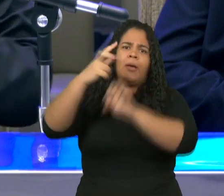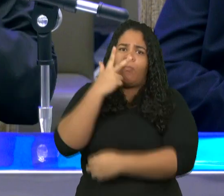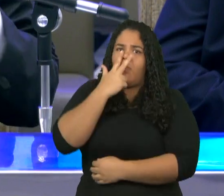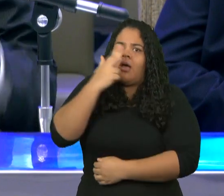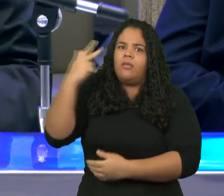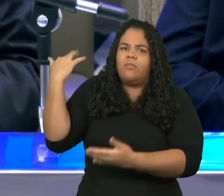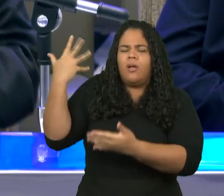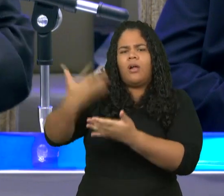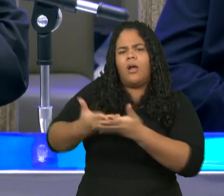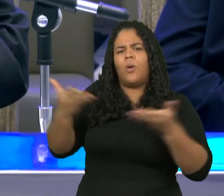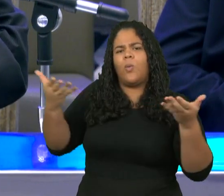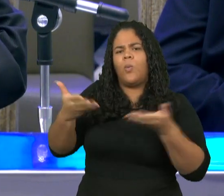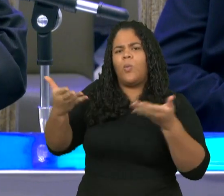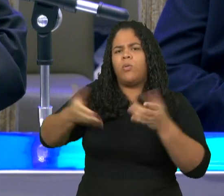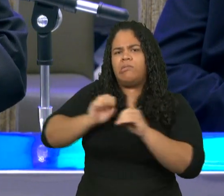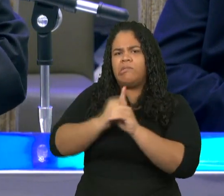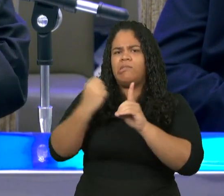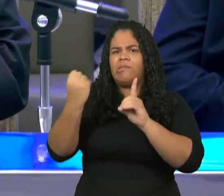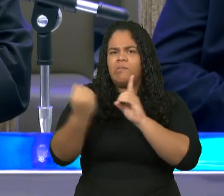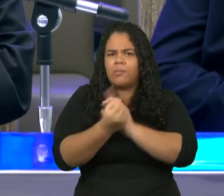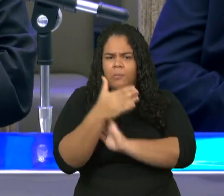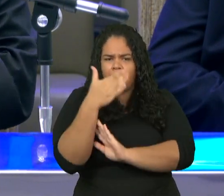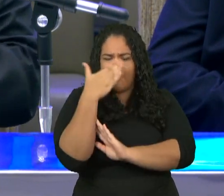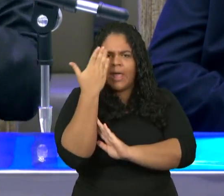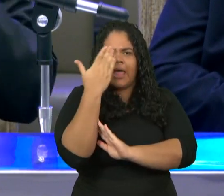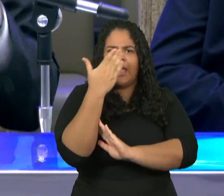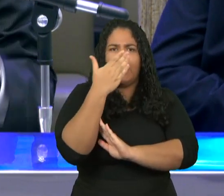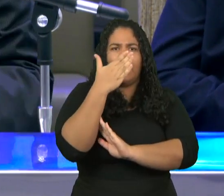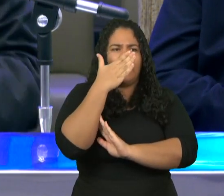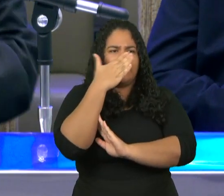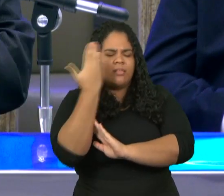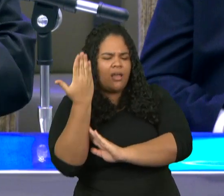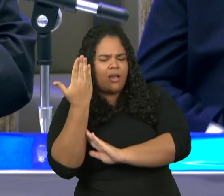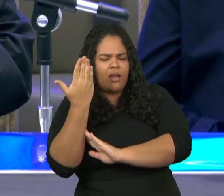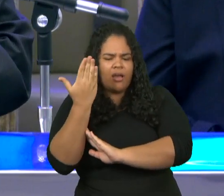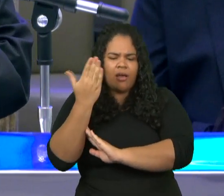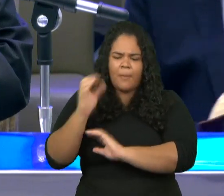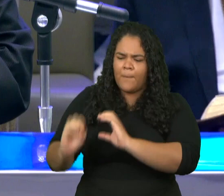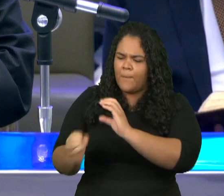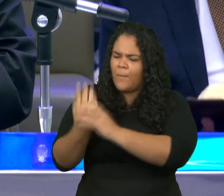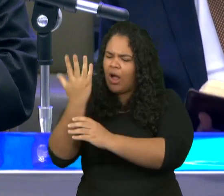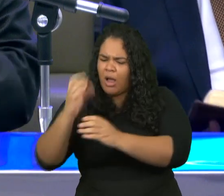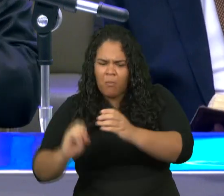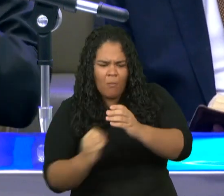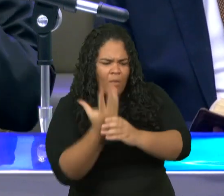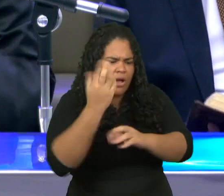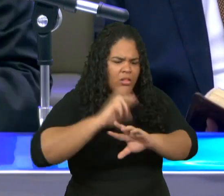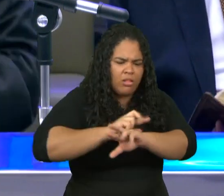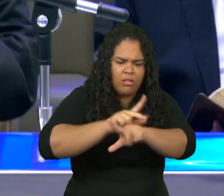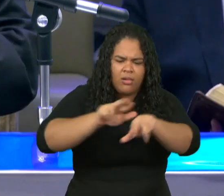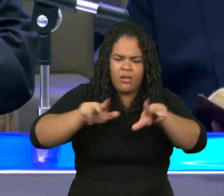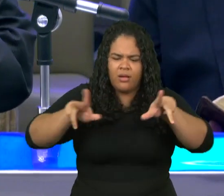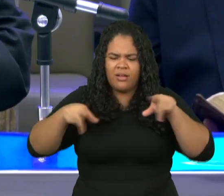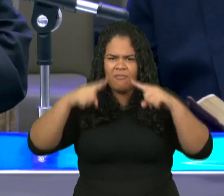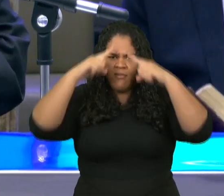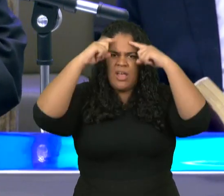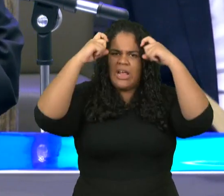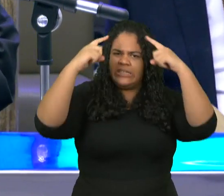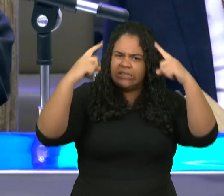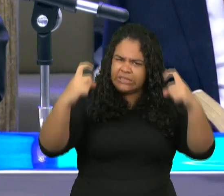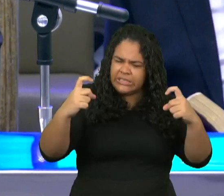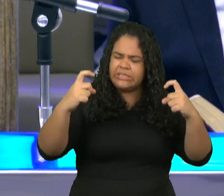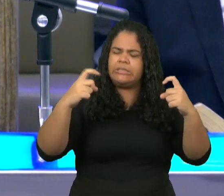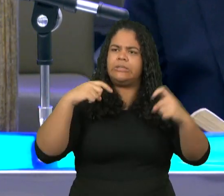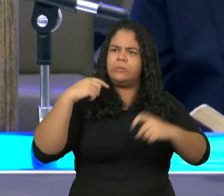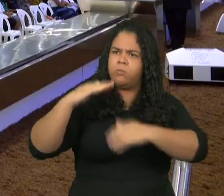sexualidade, uma época de muitos inventos, uma época de violência, como nós